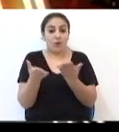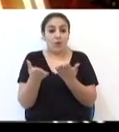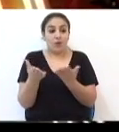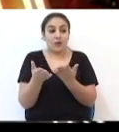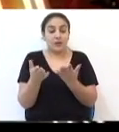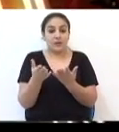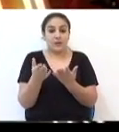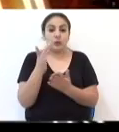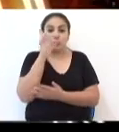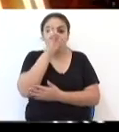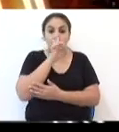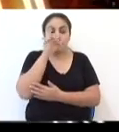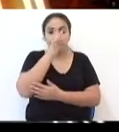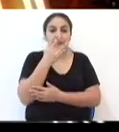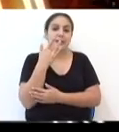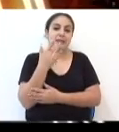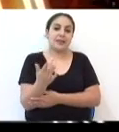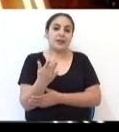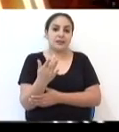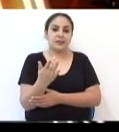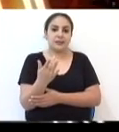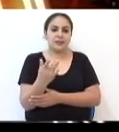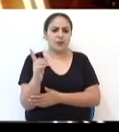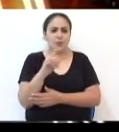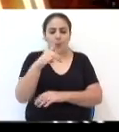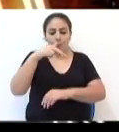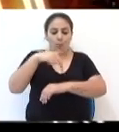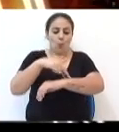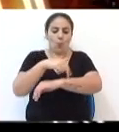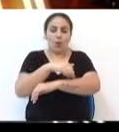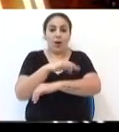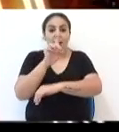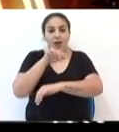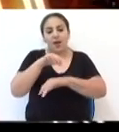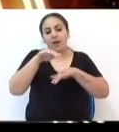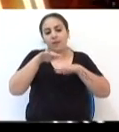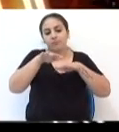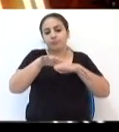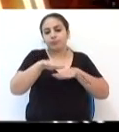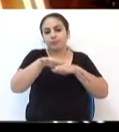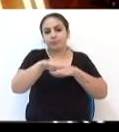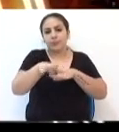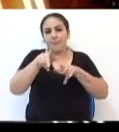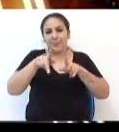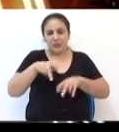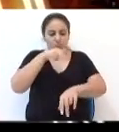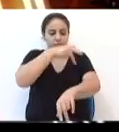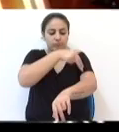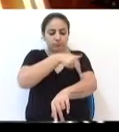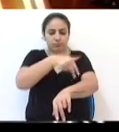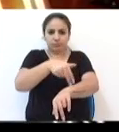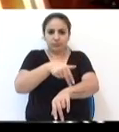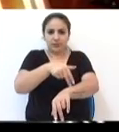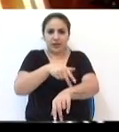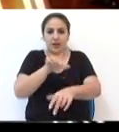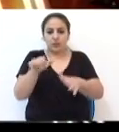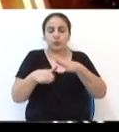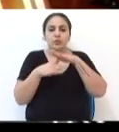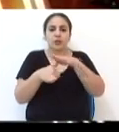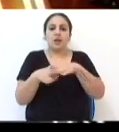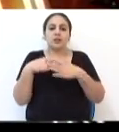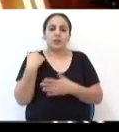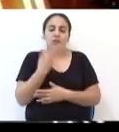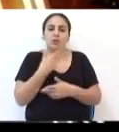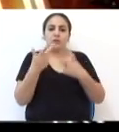no domingo à tarde. Não vai ser um desfile, vai ser um caminhar de pessoas, de autoridades, em que a gente